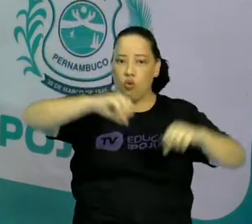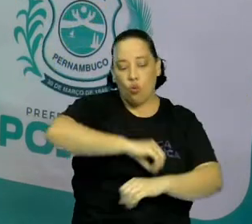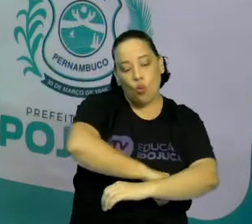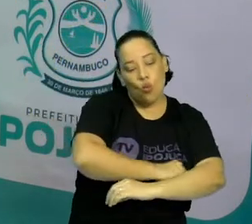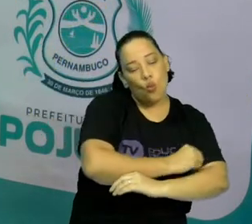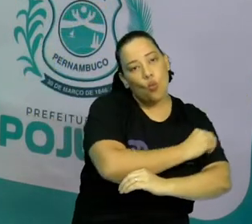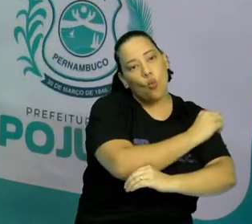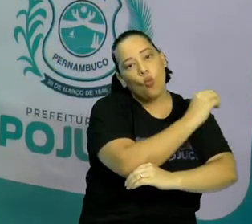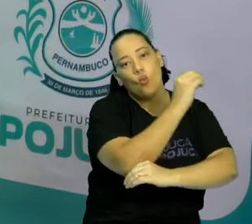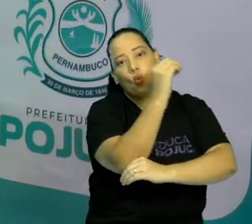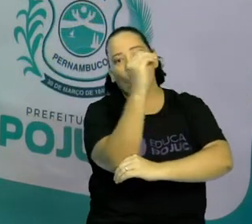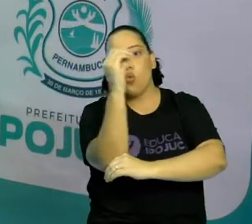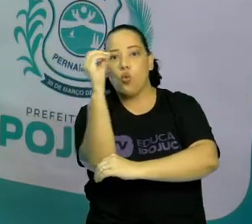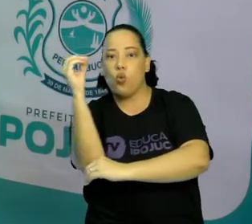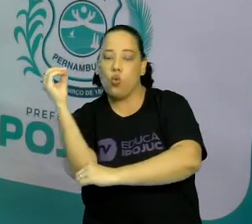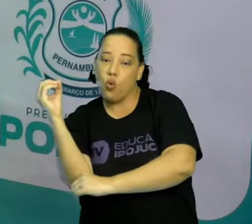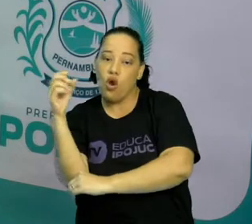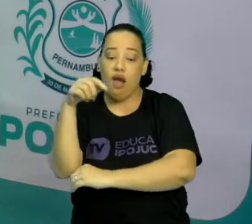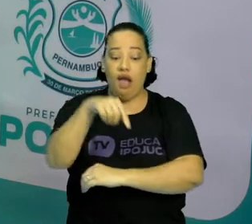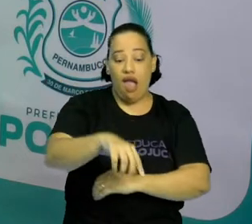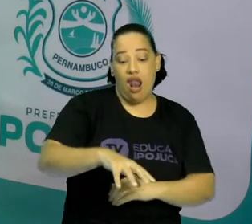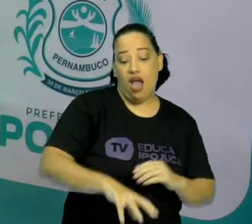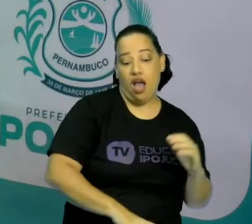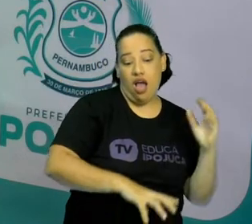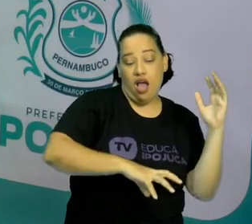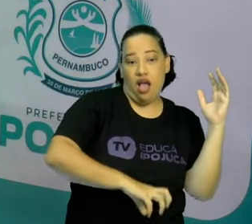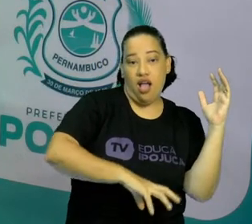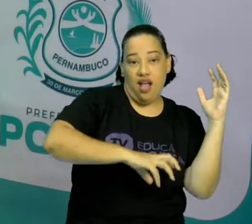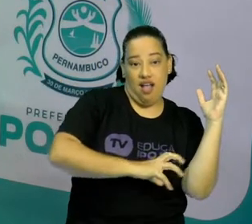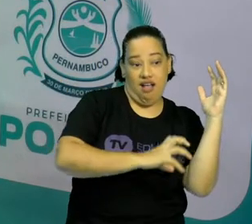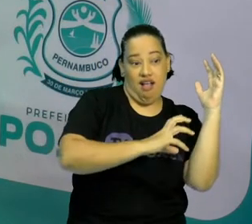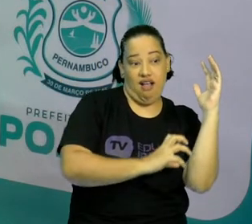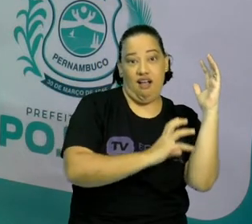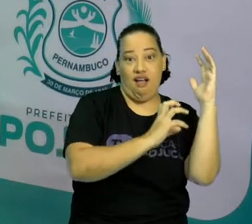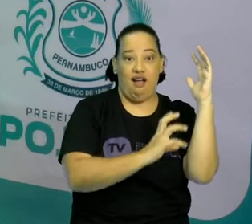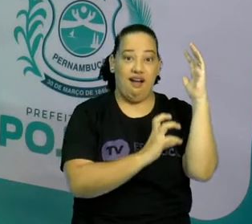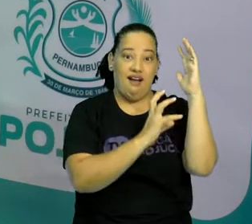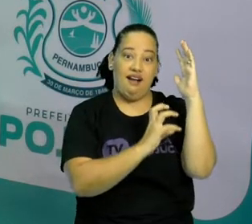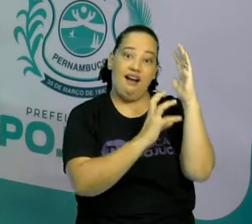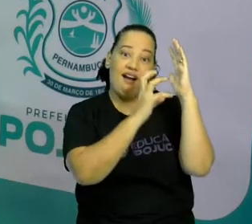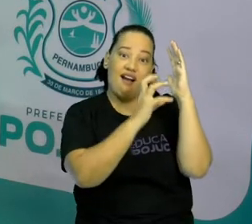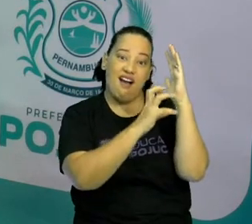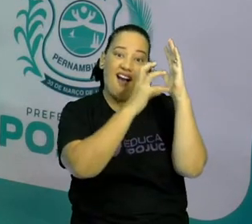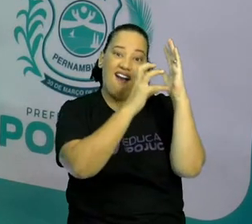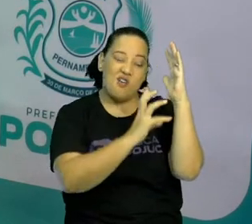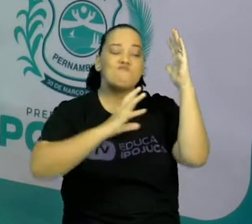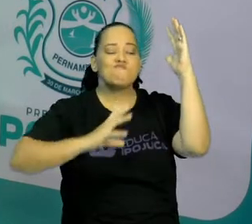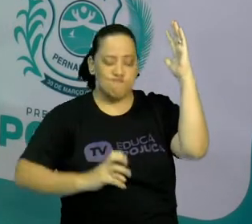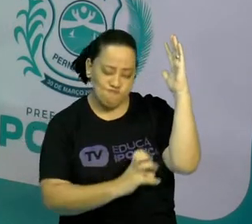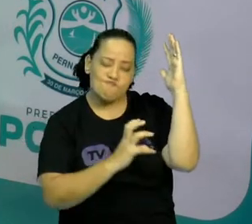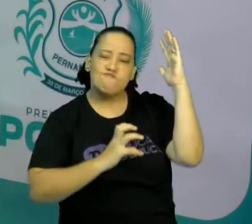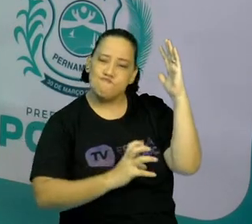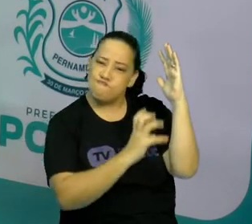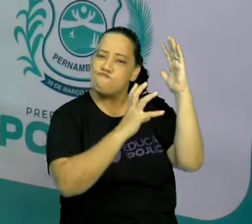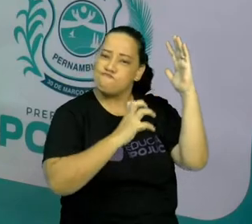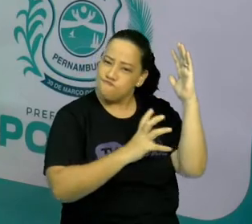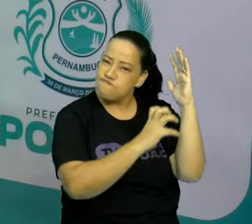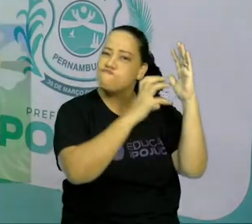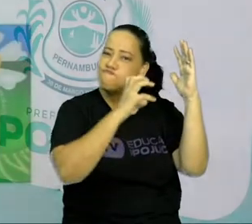vem surgindo e a dona aranha continua subindo. Ela é teimosa e